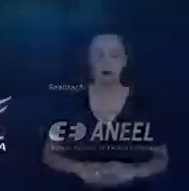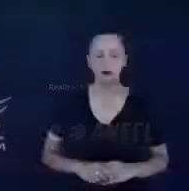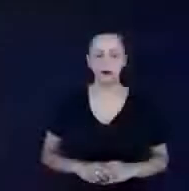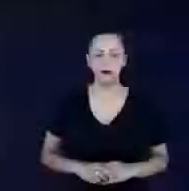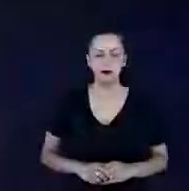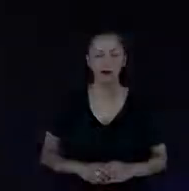and para a